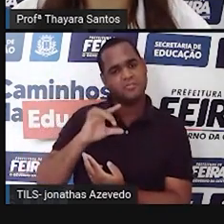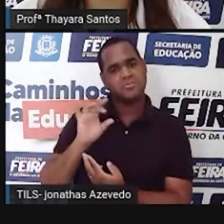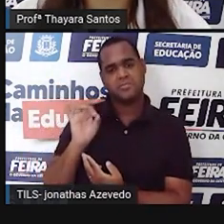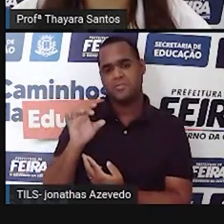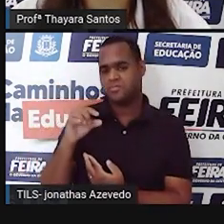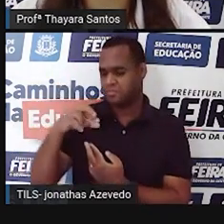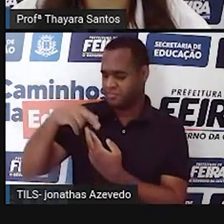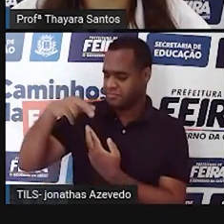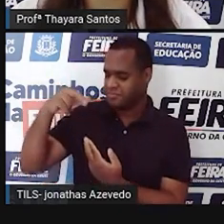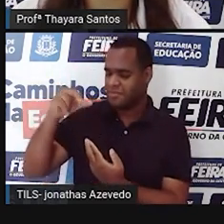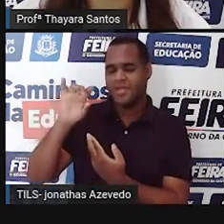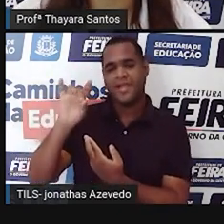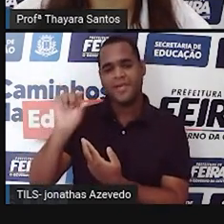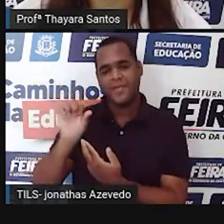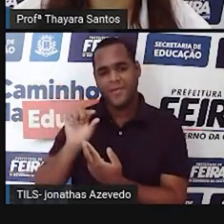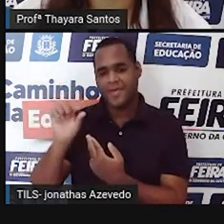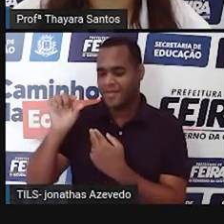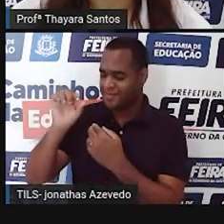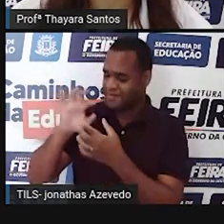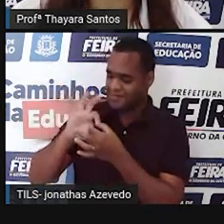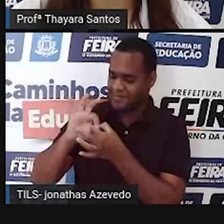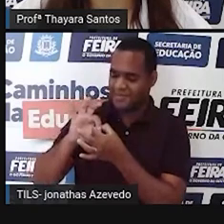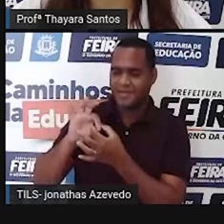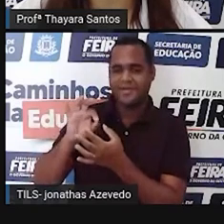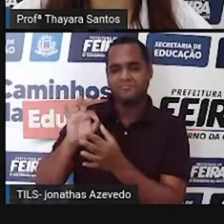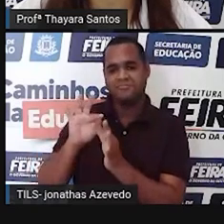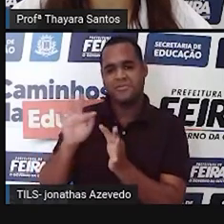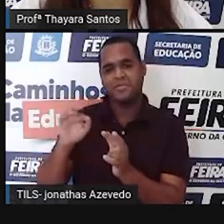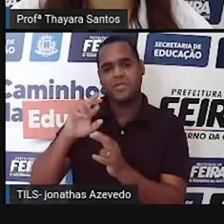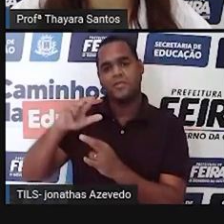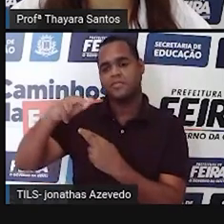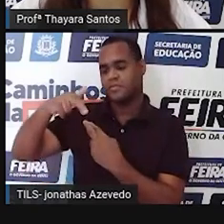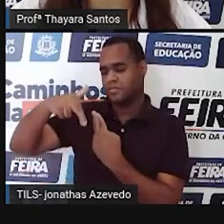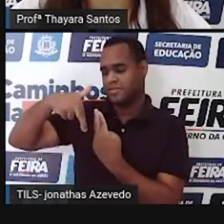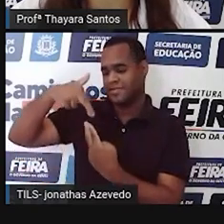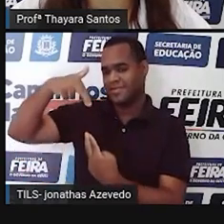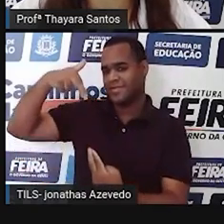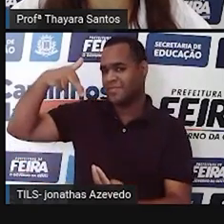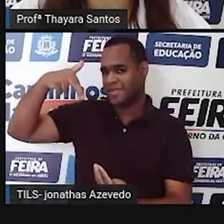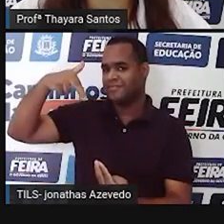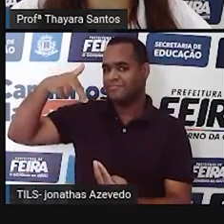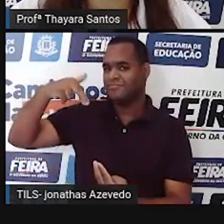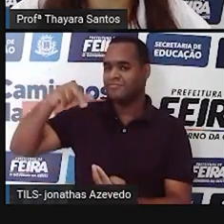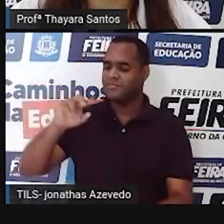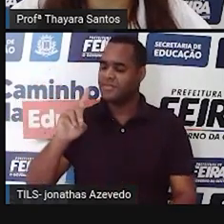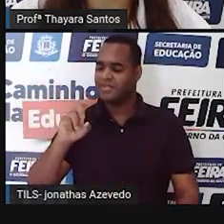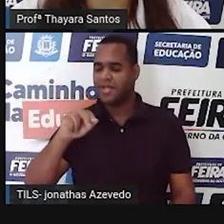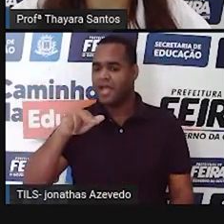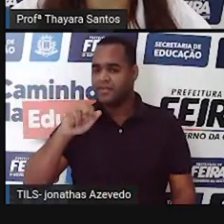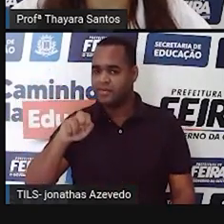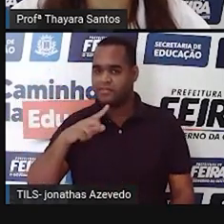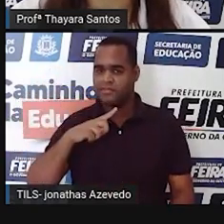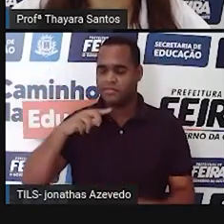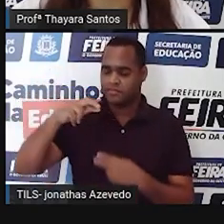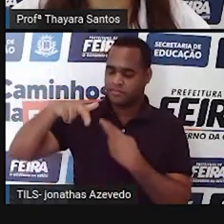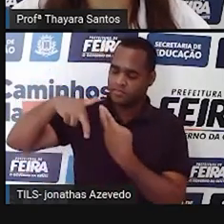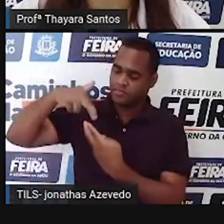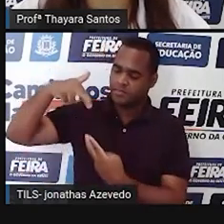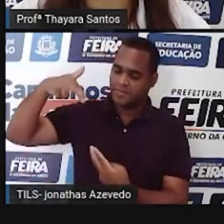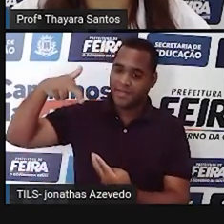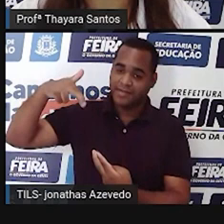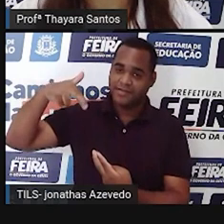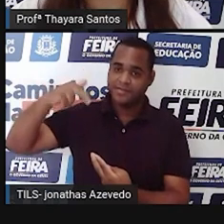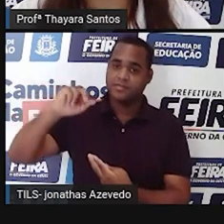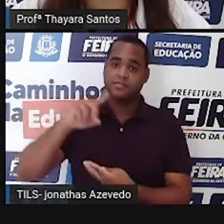ladinho. Então, ele só tem um. uma fita simples. Já o DNA, não. Ele é uma fita dupla. Tem esse formato que a gente chama de dupla